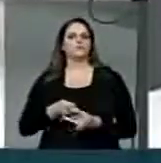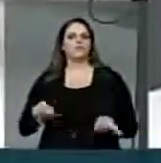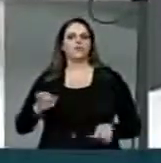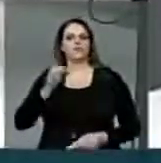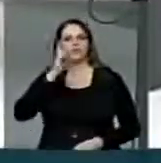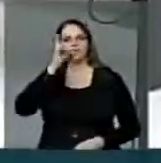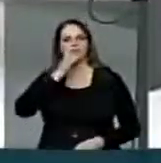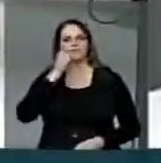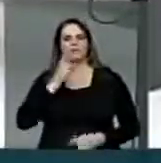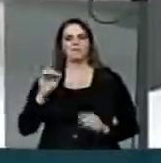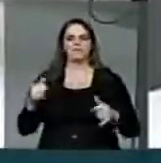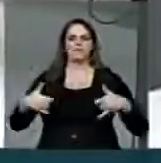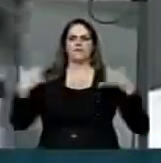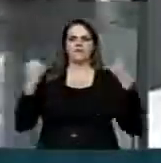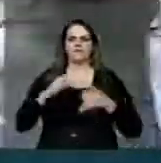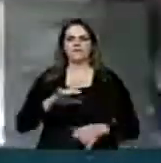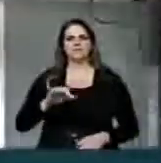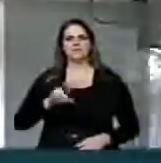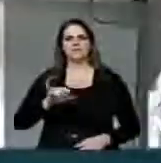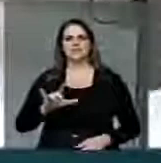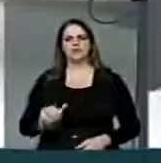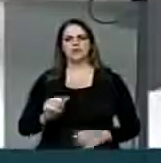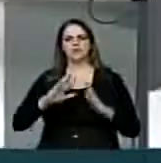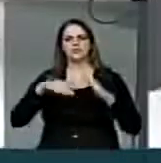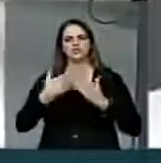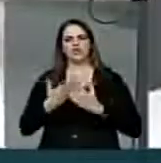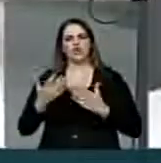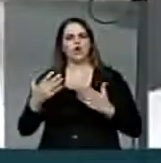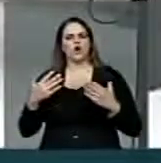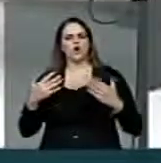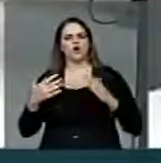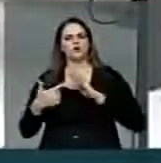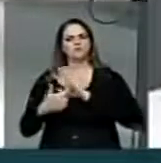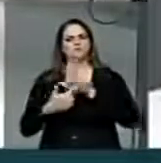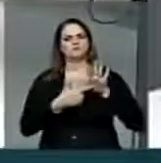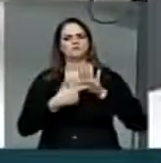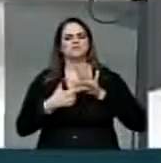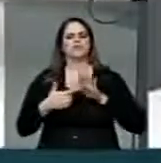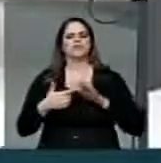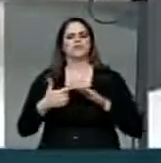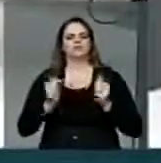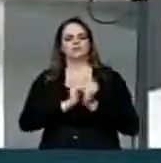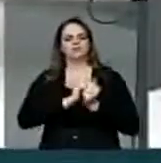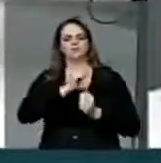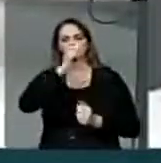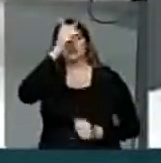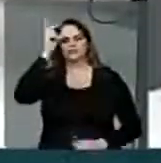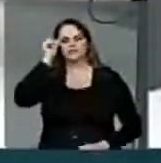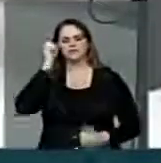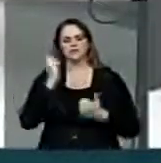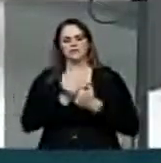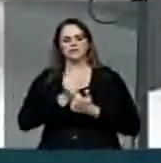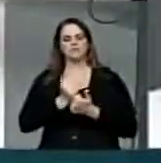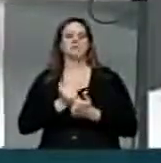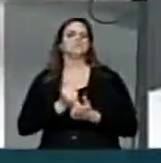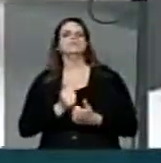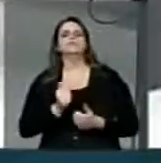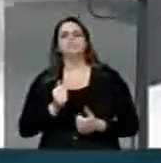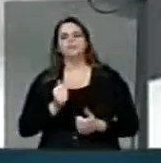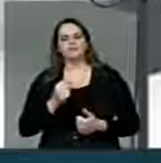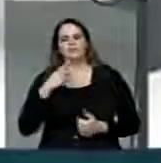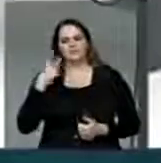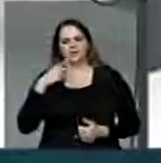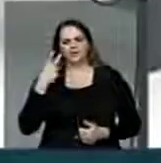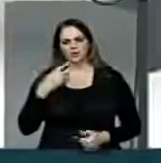bonita, com desfile de escolas, estive com o prefeito Elvis Ciarreta Carreira, com o seu vice, Nelson Luiz Borges, com os